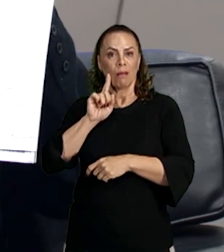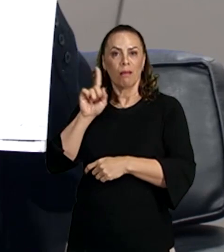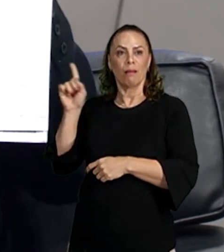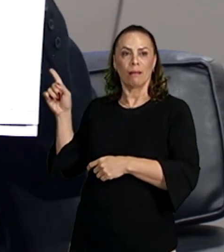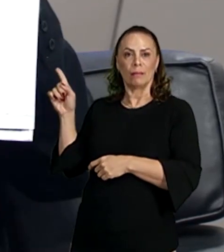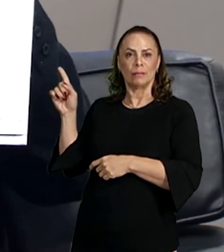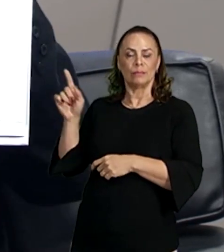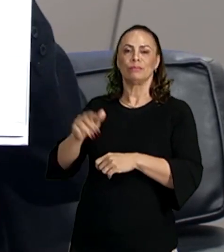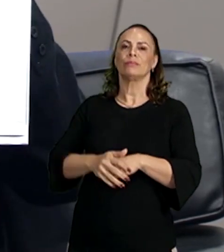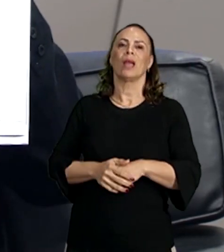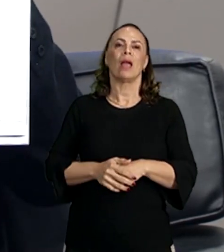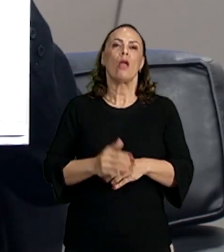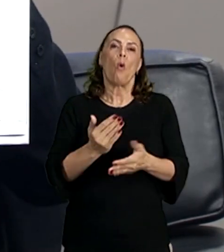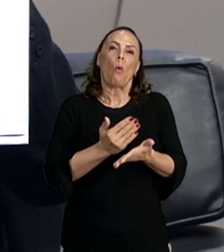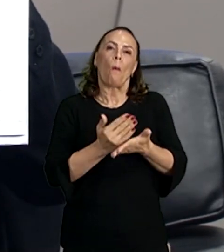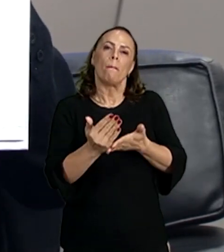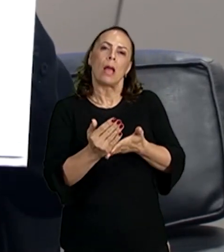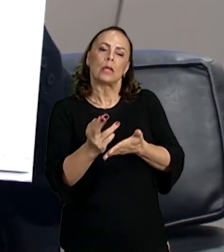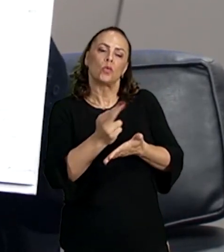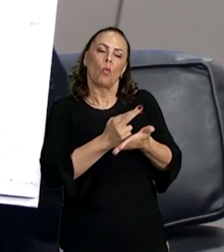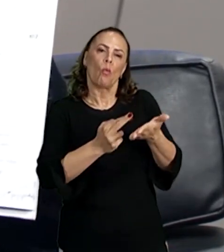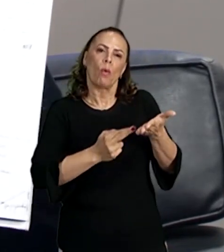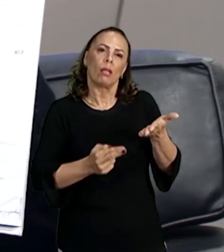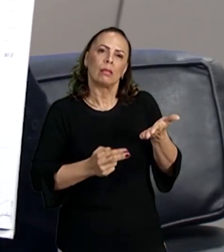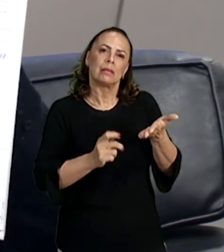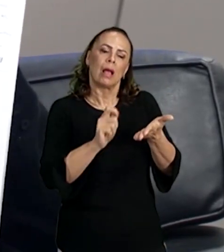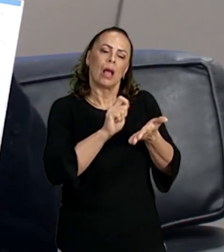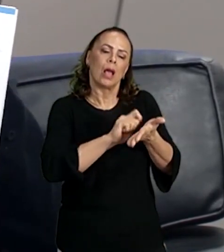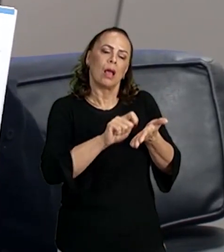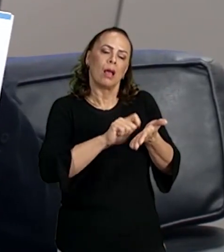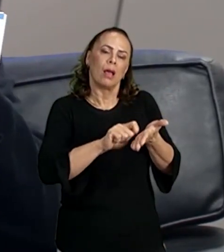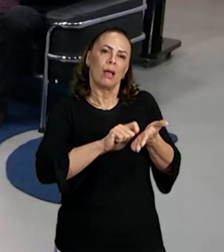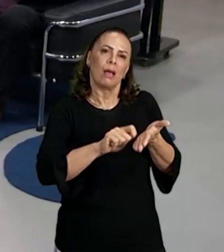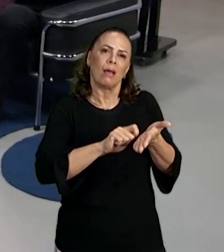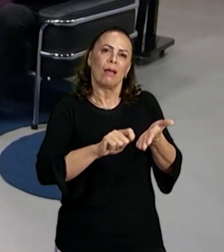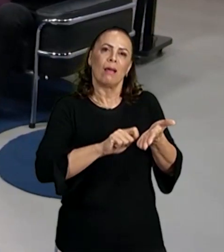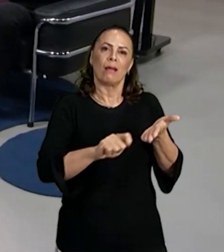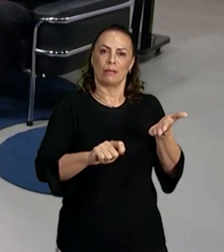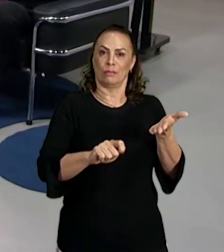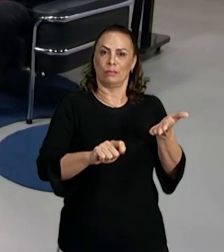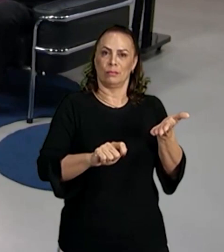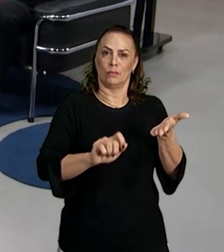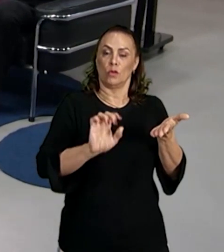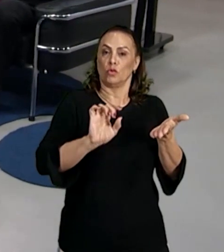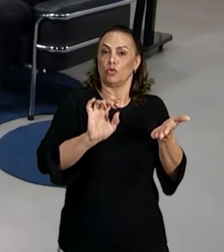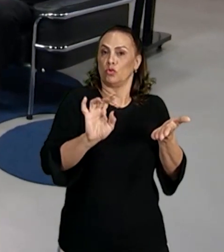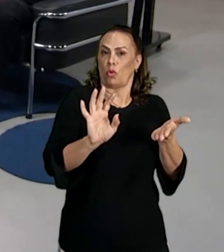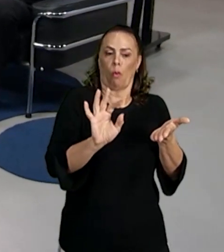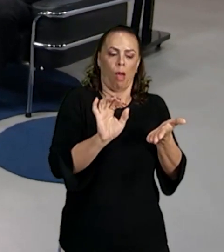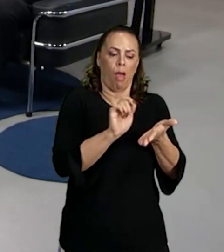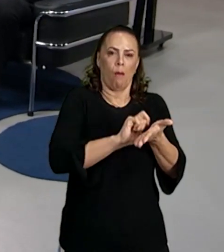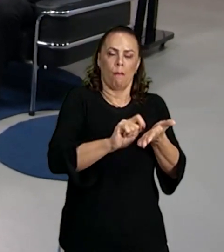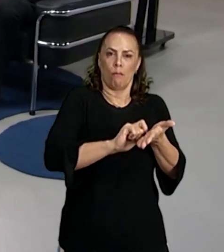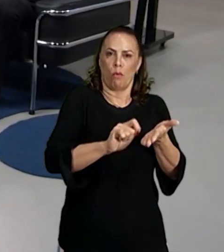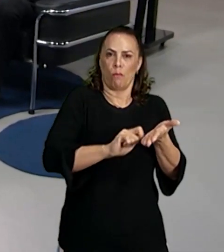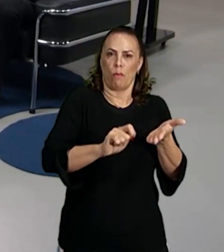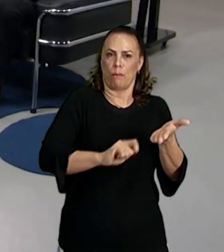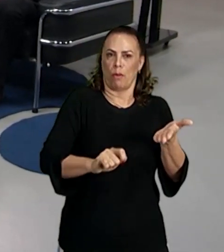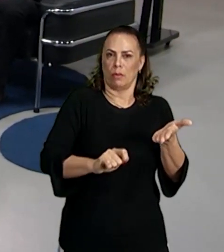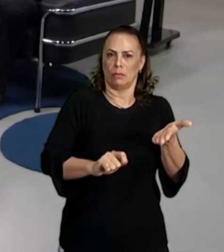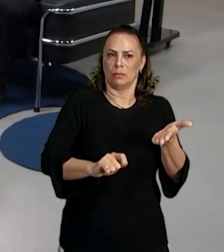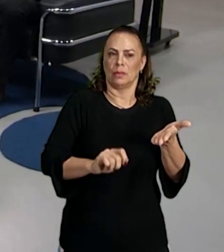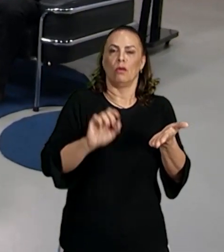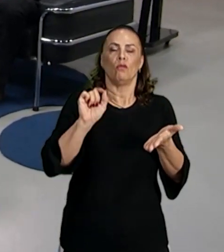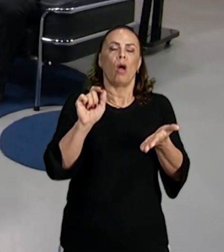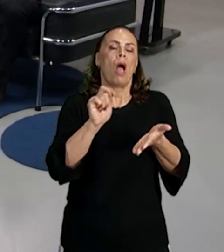projeto de texto. Perceba bem, Cláudia, eu nem comecei a escrever o rascunho ainda. Eu vou colocar aqui o tema, a